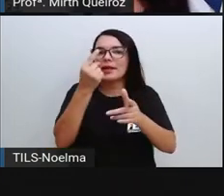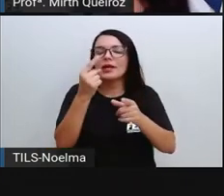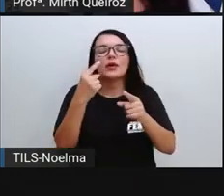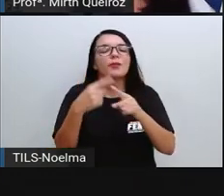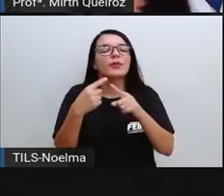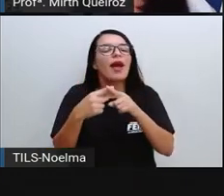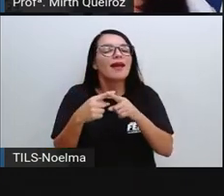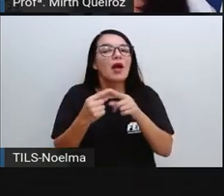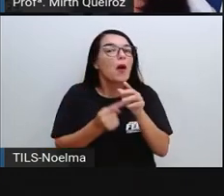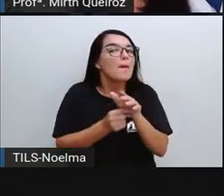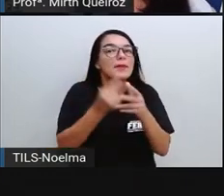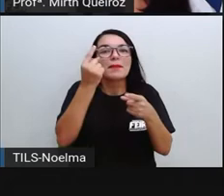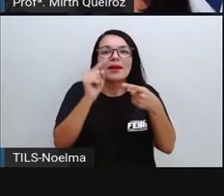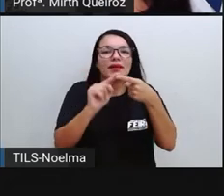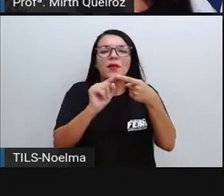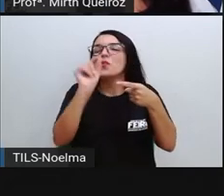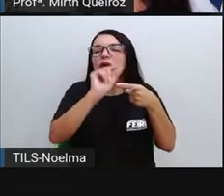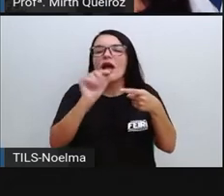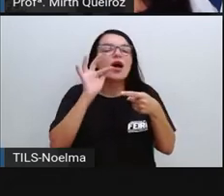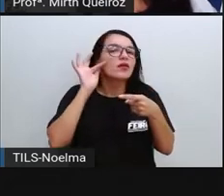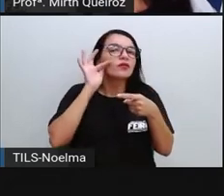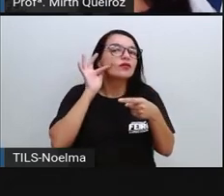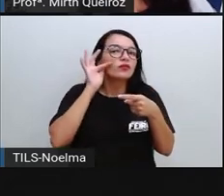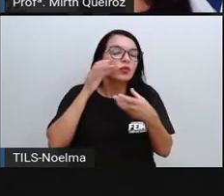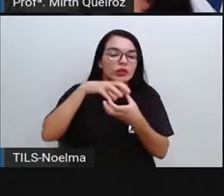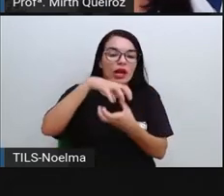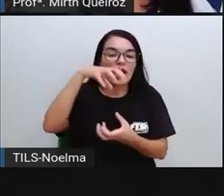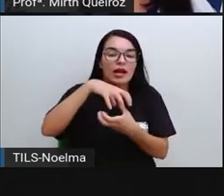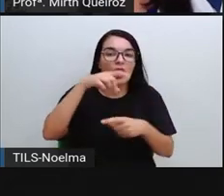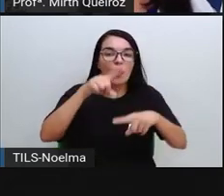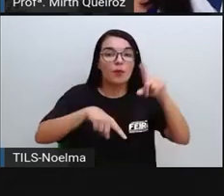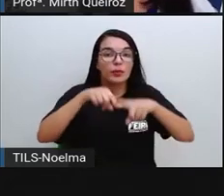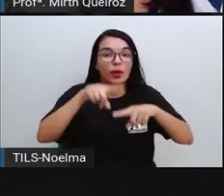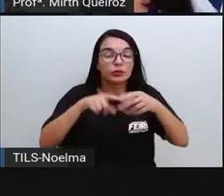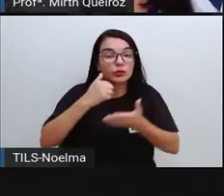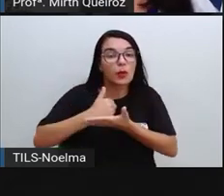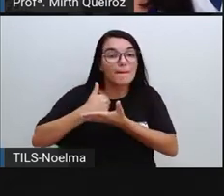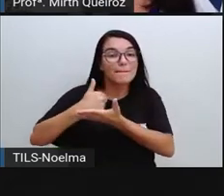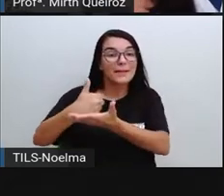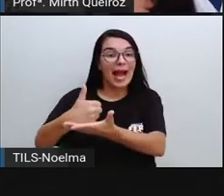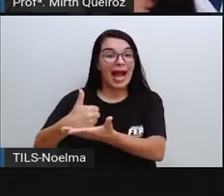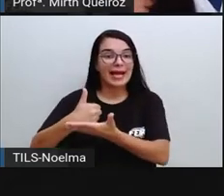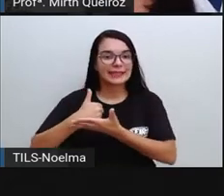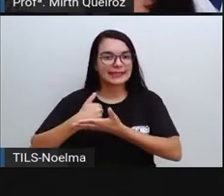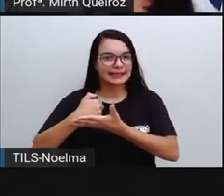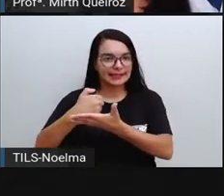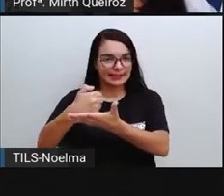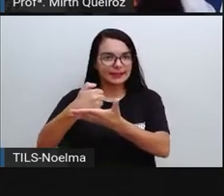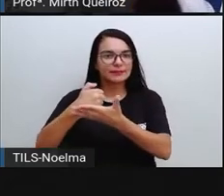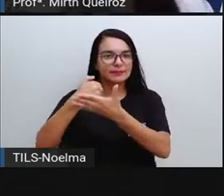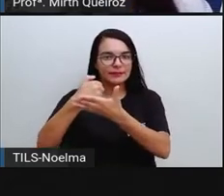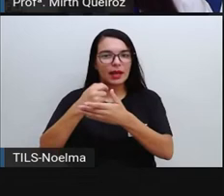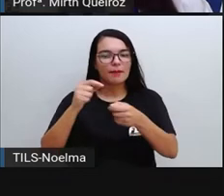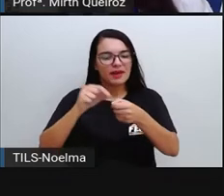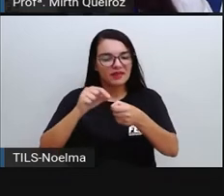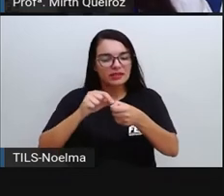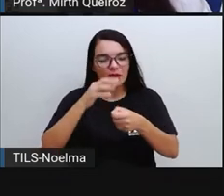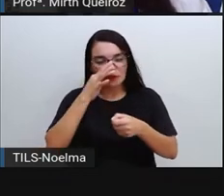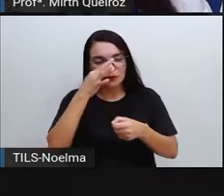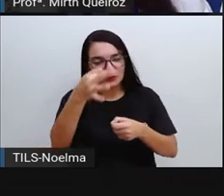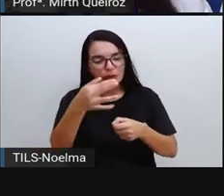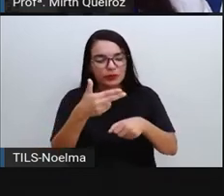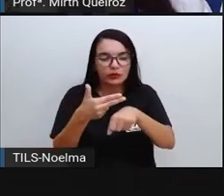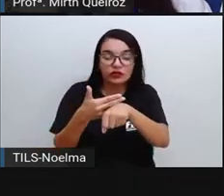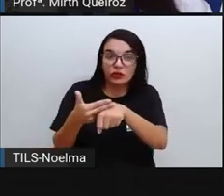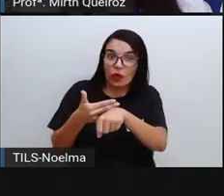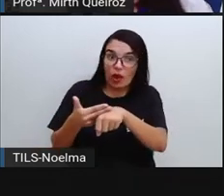primeiro, a produção, então, dessa matéria-prima que foi... Que será, né? Utilizada pra produção do